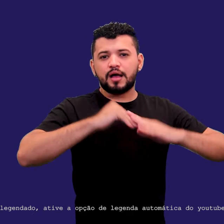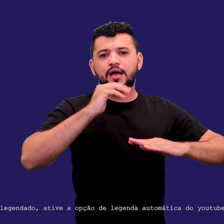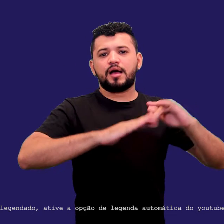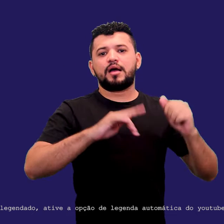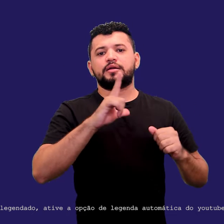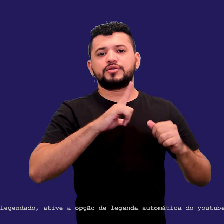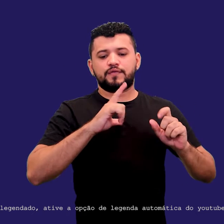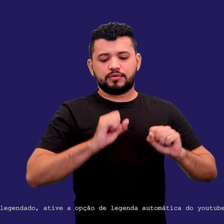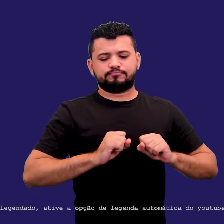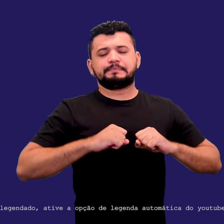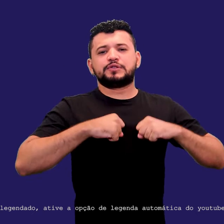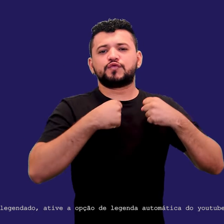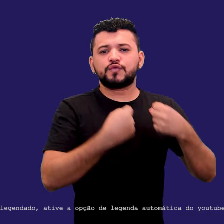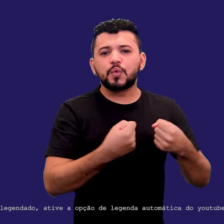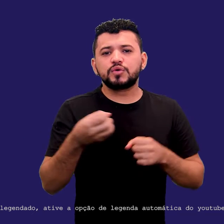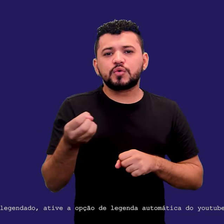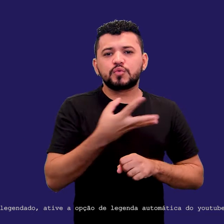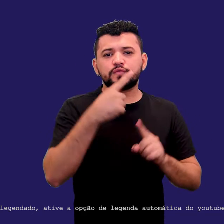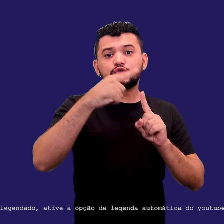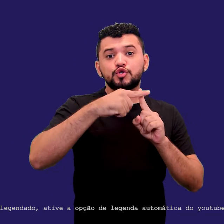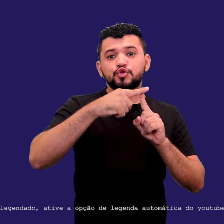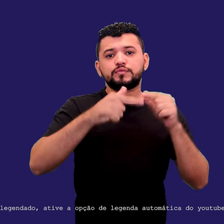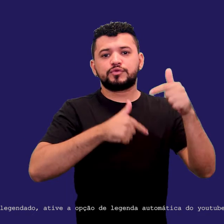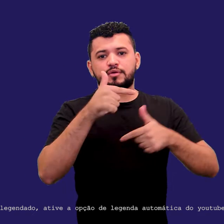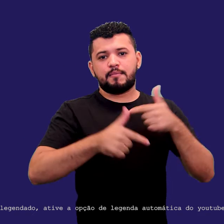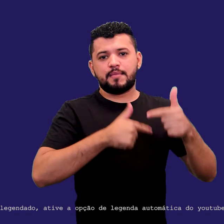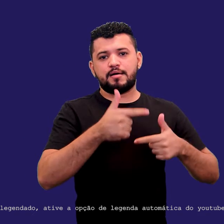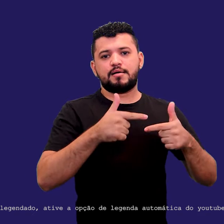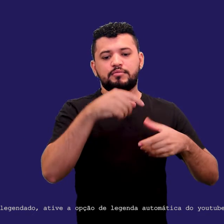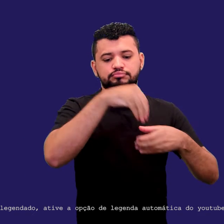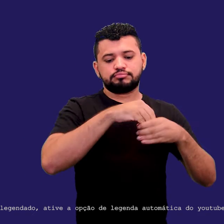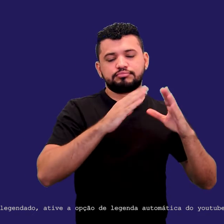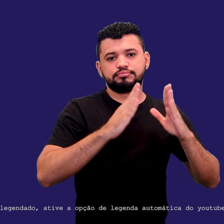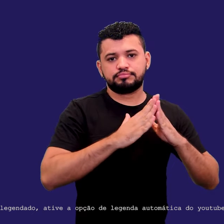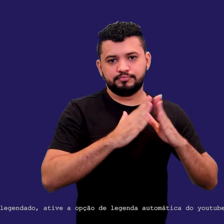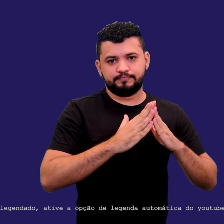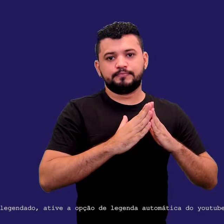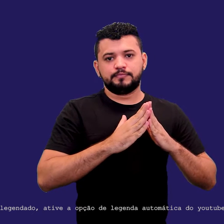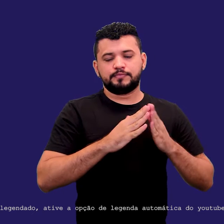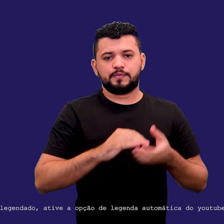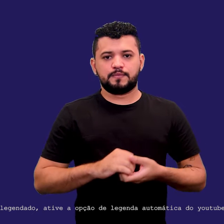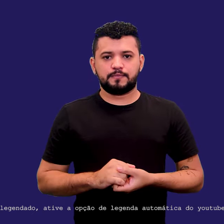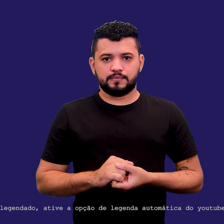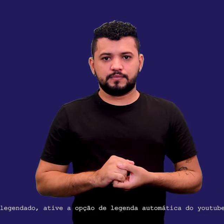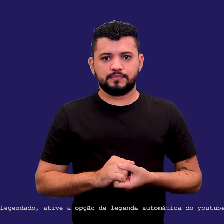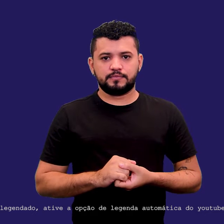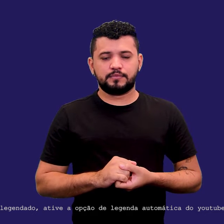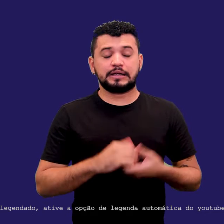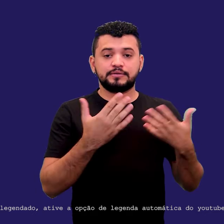a esse novo modelo, né? Mas é interessante também, Natália, colocar uma questão